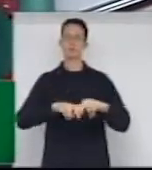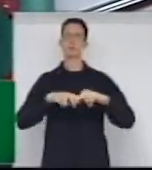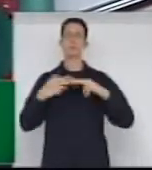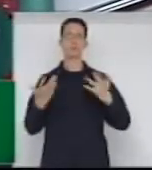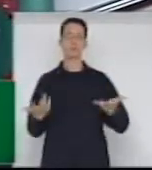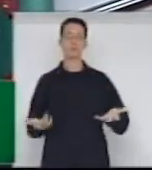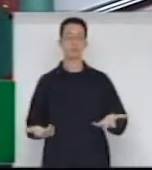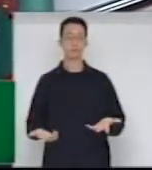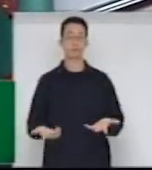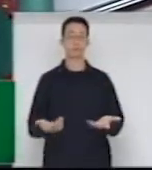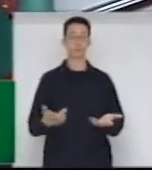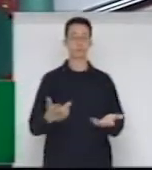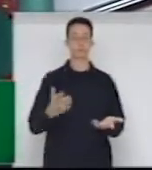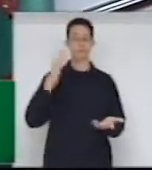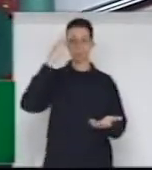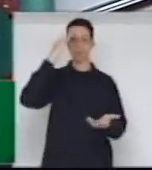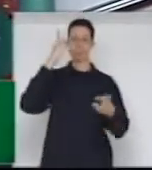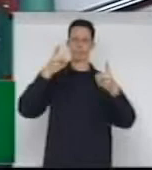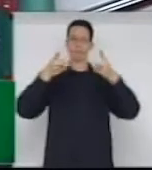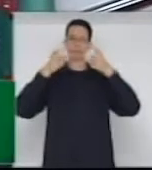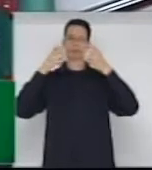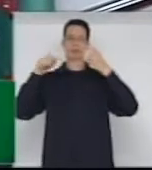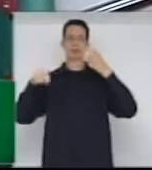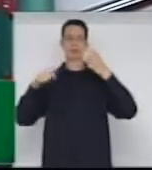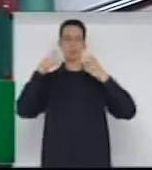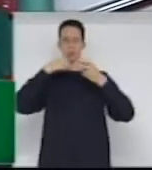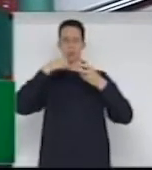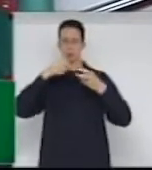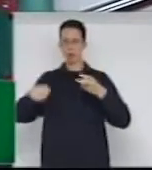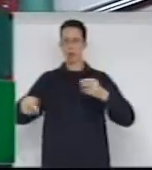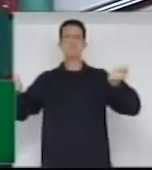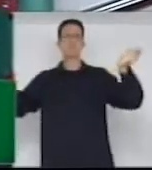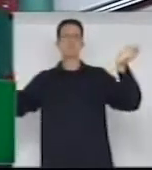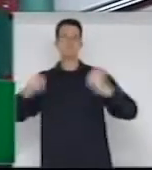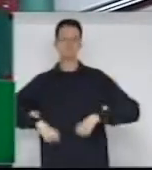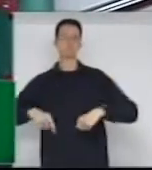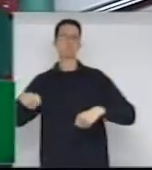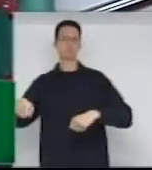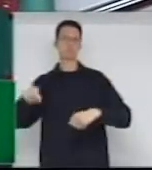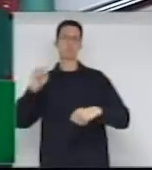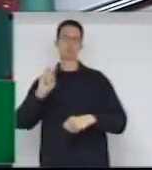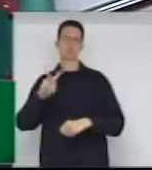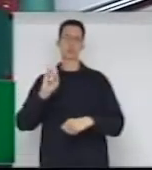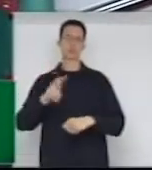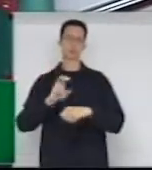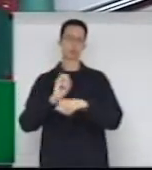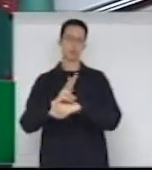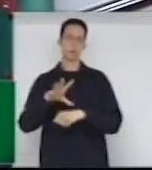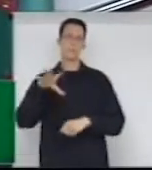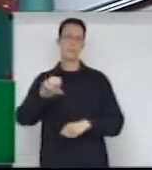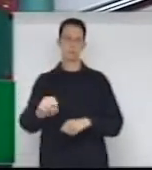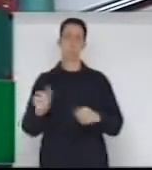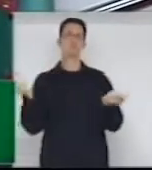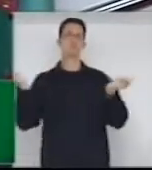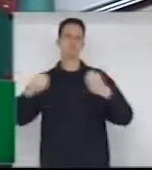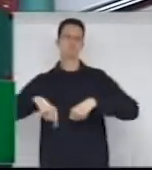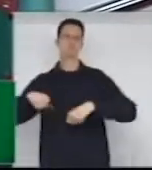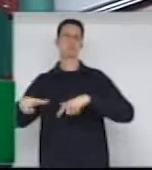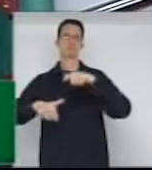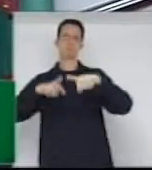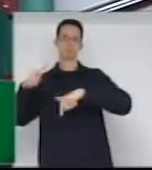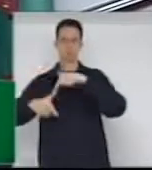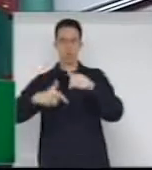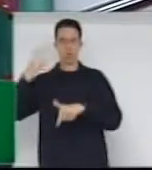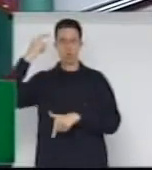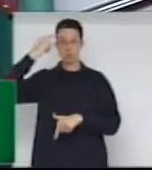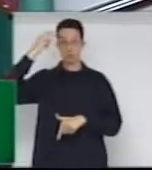mulheres são altamente competentes para o preenchimento dessas vagas, tanto no enfoque intelectual